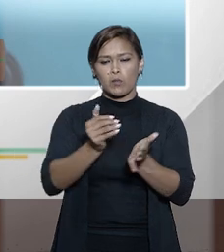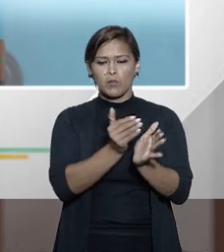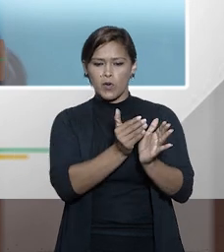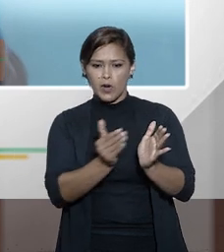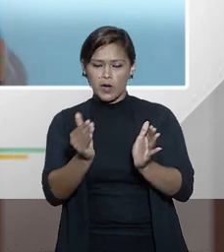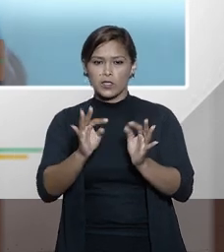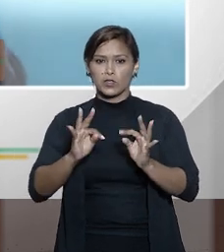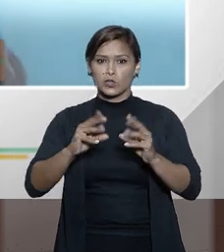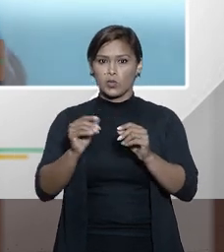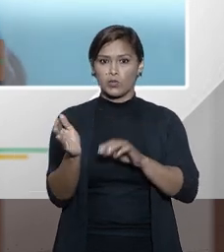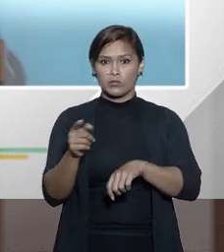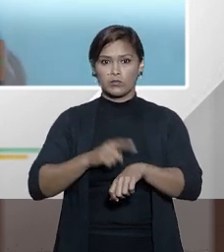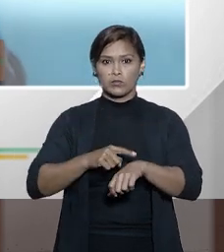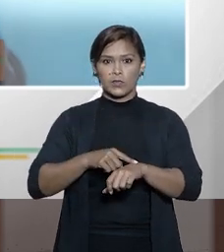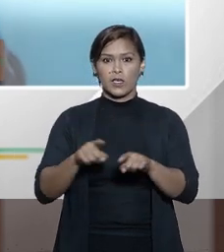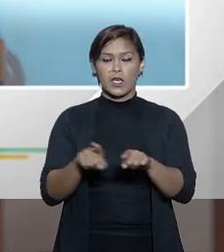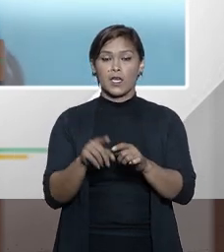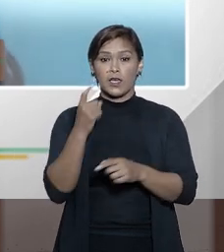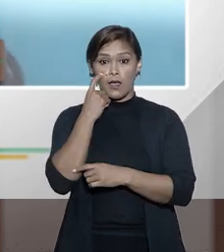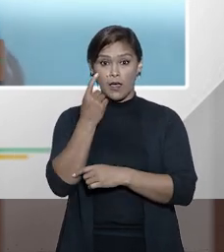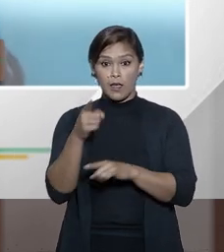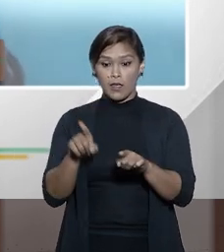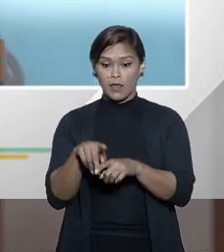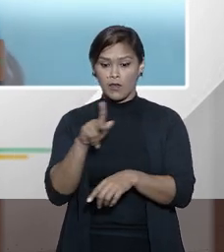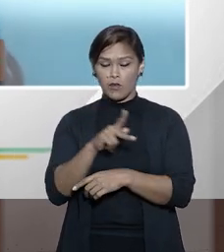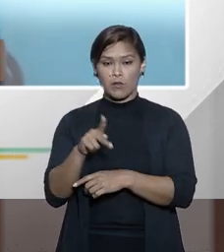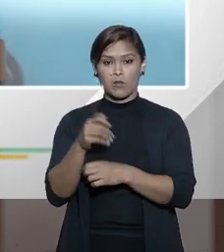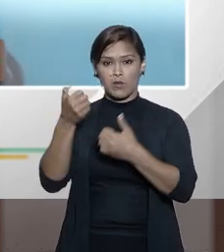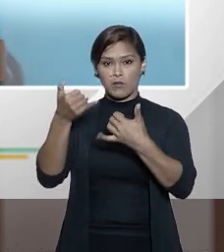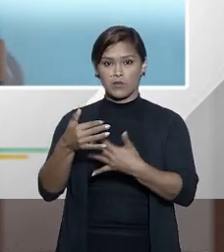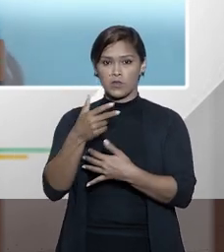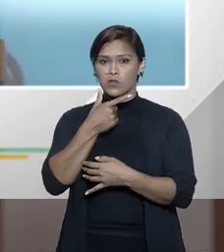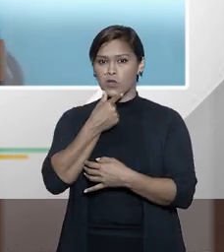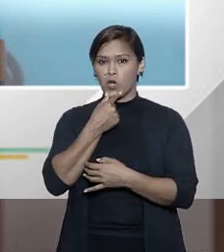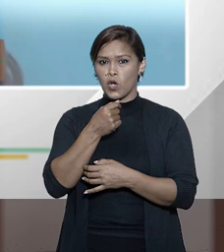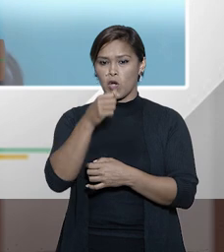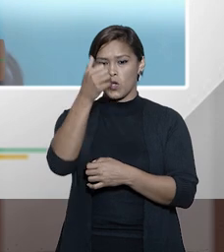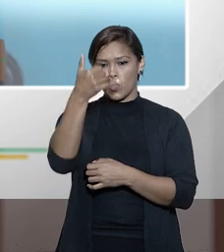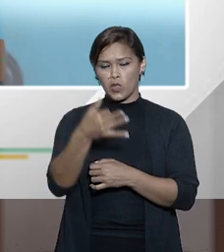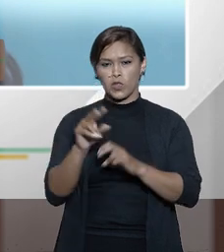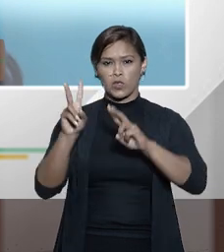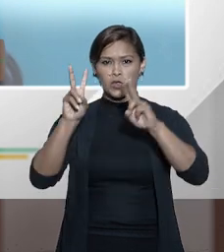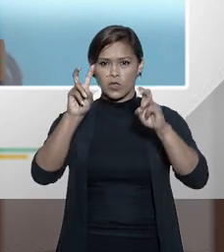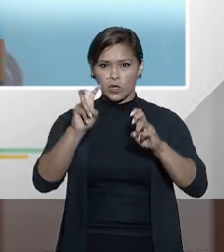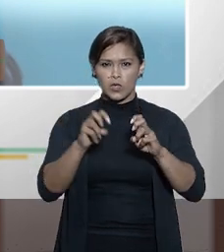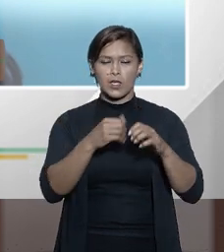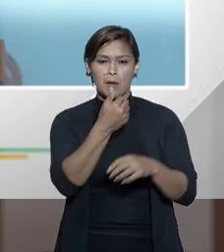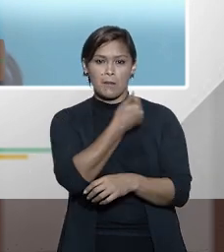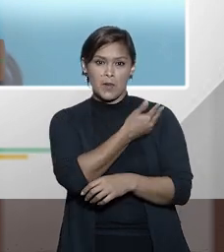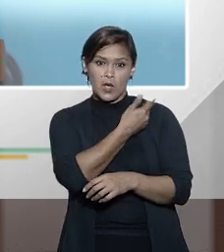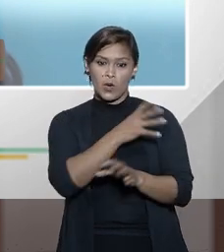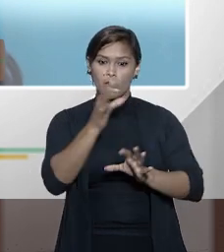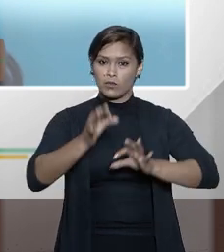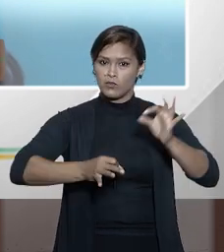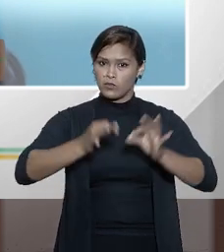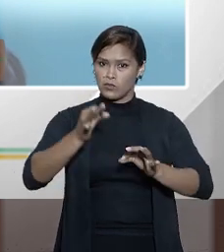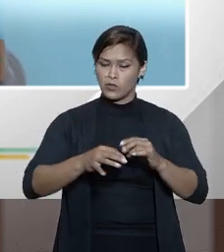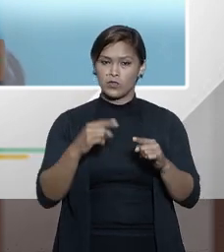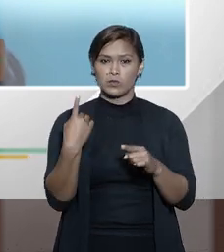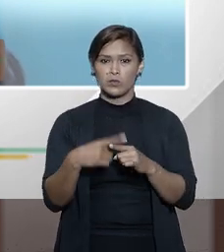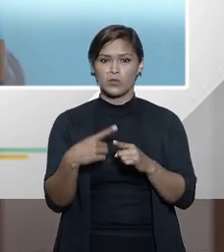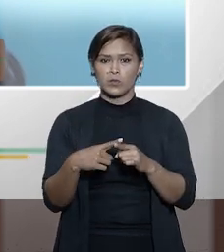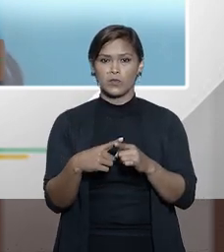pena e interessante que o professor Vladimir tocou no tema da xenofobia jurídica